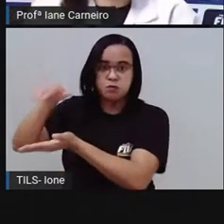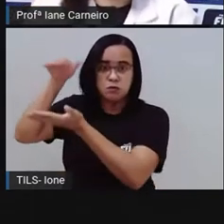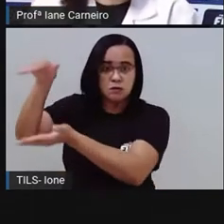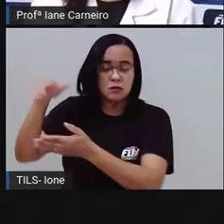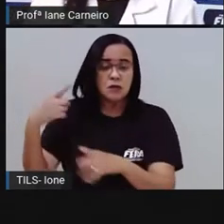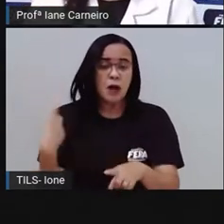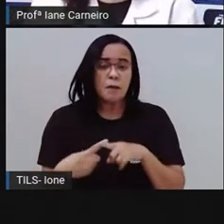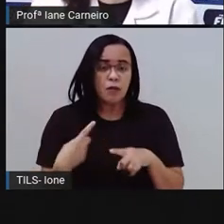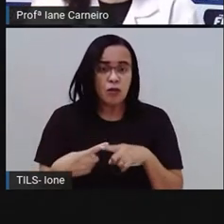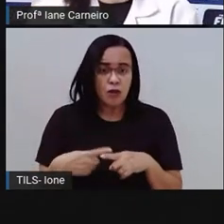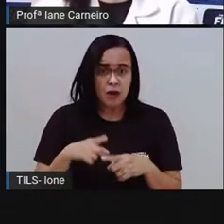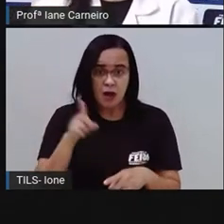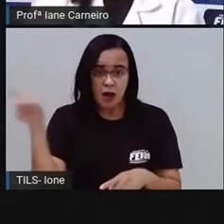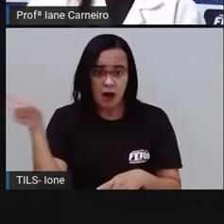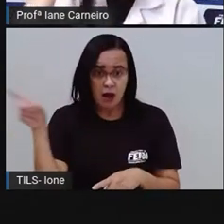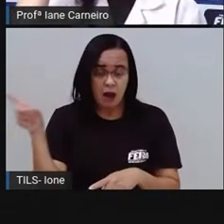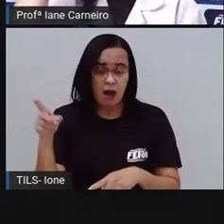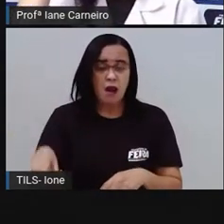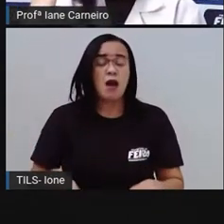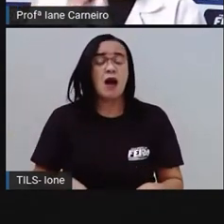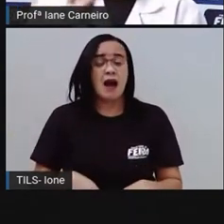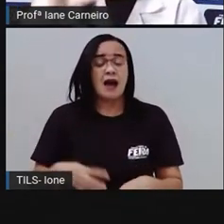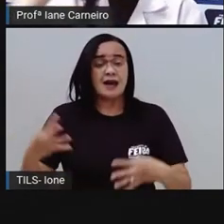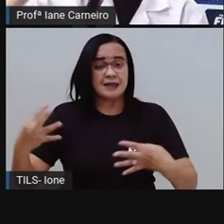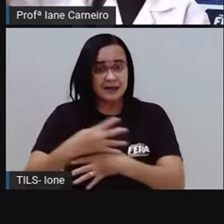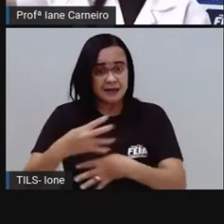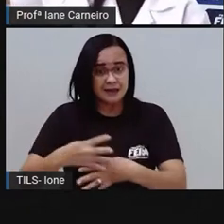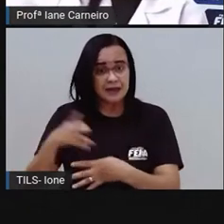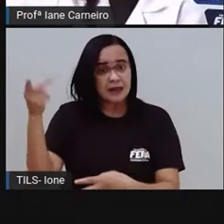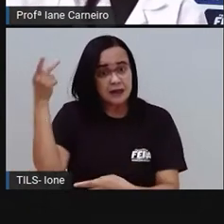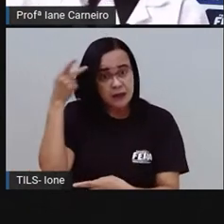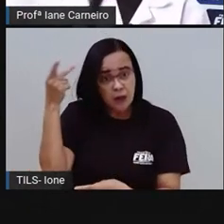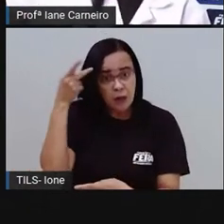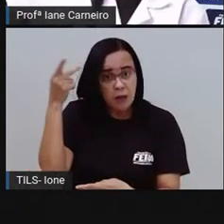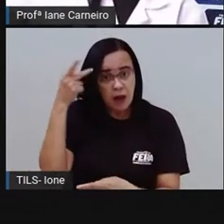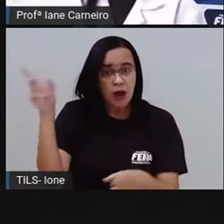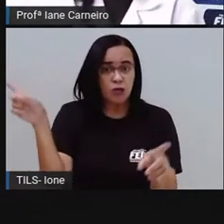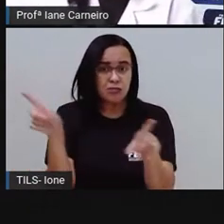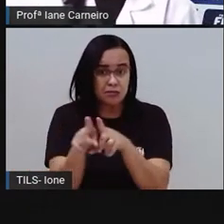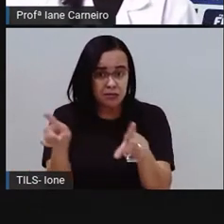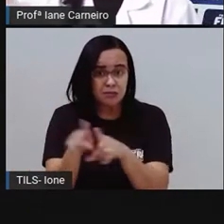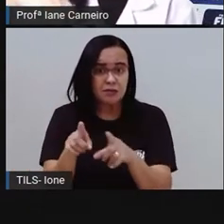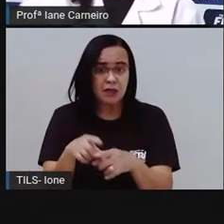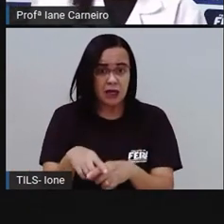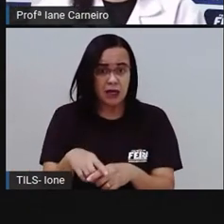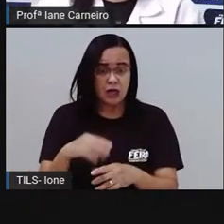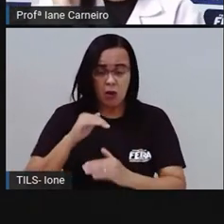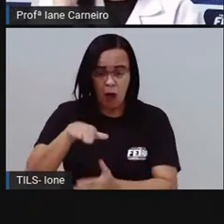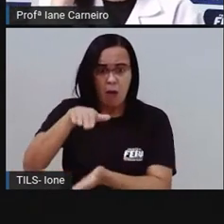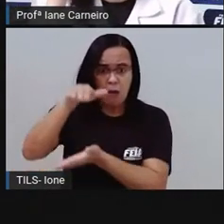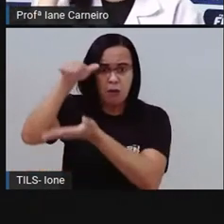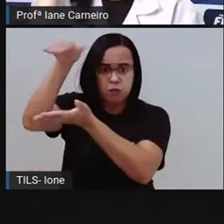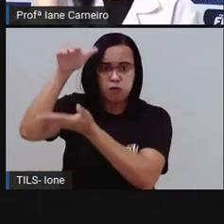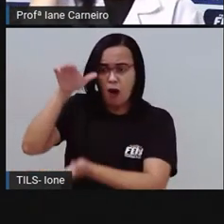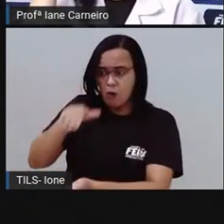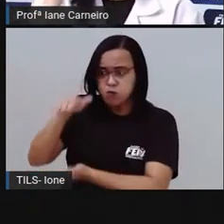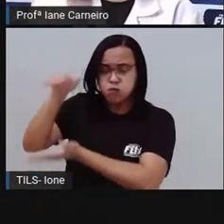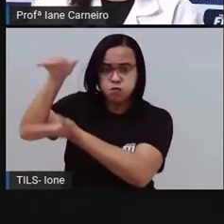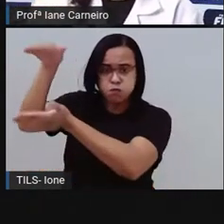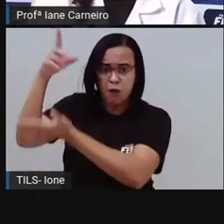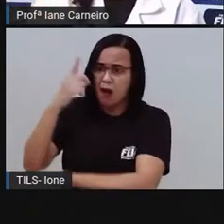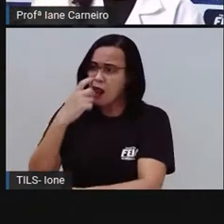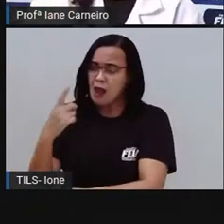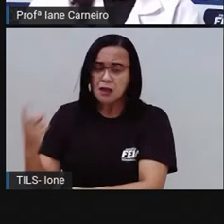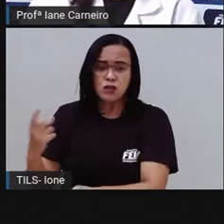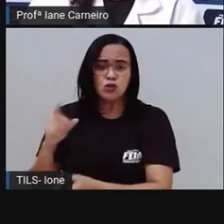Imaginem o quanto de lixo 12 hoje, 12 amanhã, mais 12 mil amanhã. Imaginem 12 mil